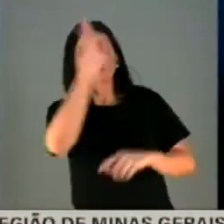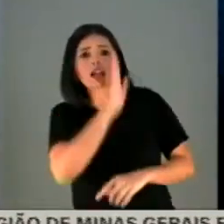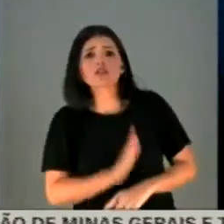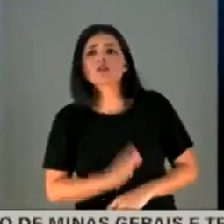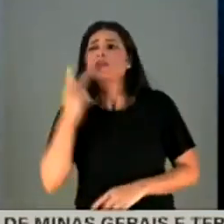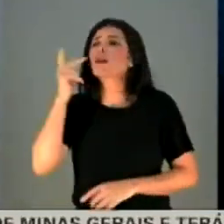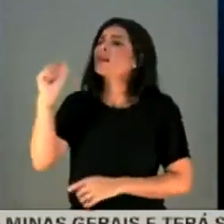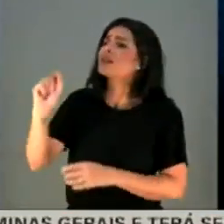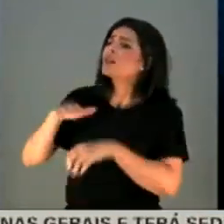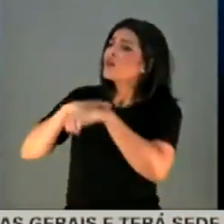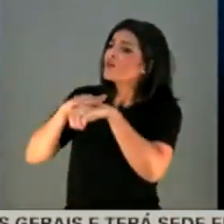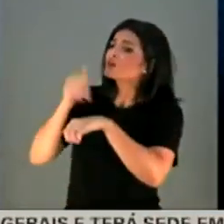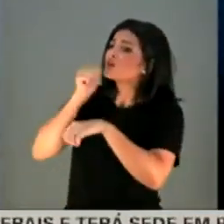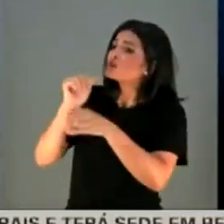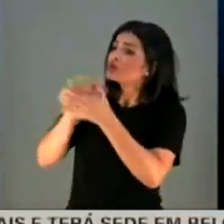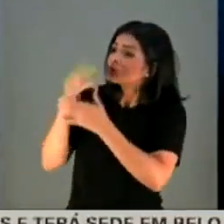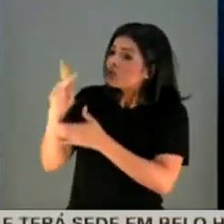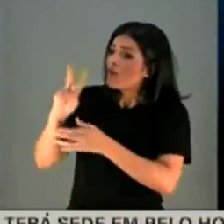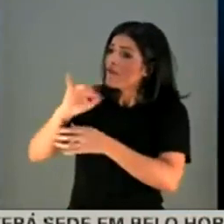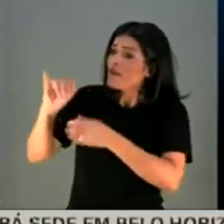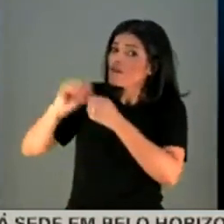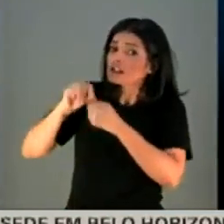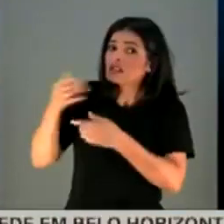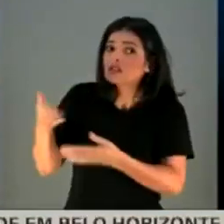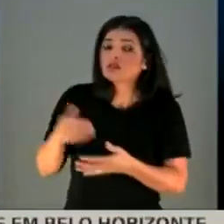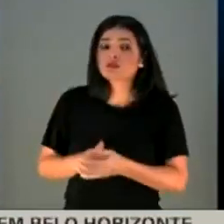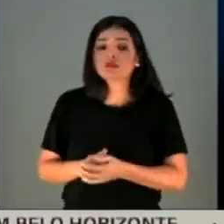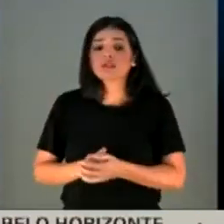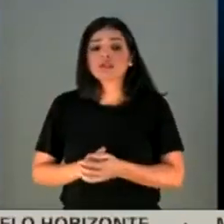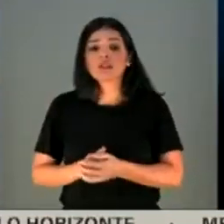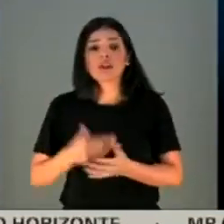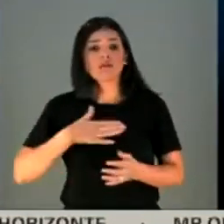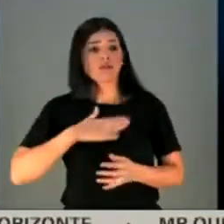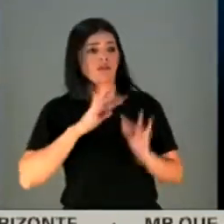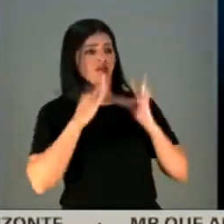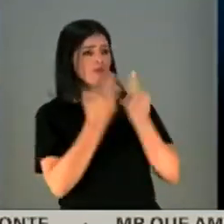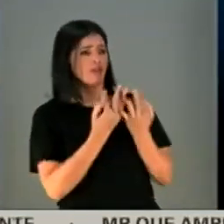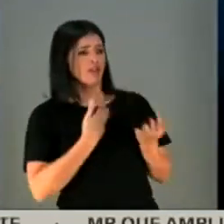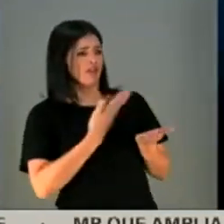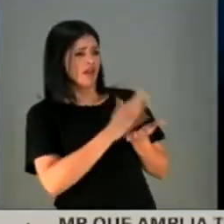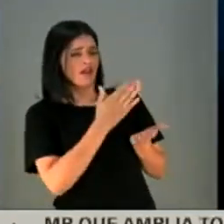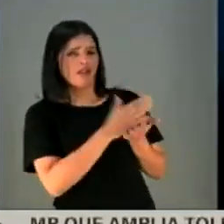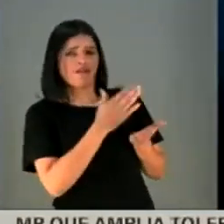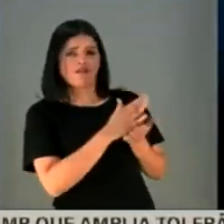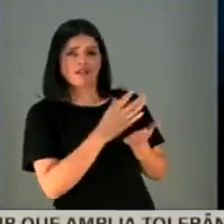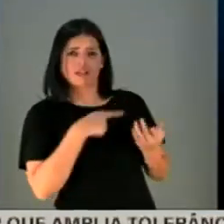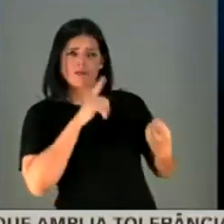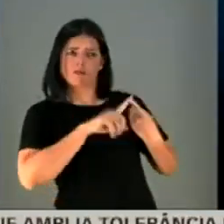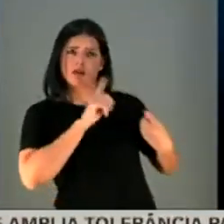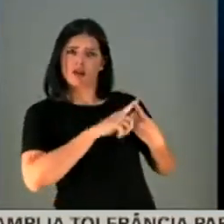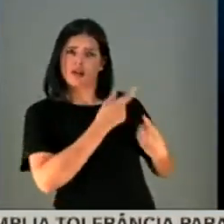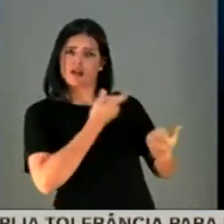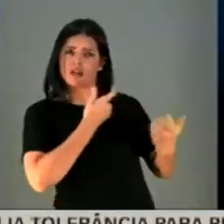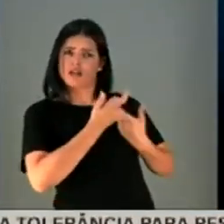Você conversou com a sua esposa que você ia fazer isso? O que a minha família tem a ver com isso, Pedro? Por acaso você está me ameaçando, cara?